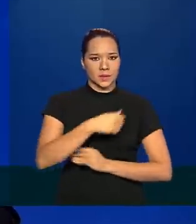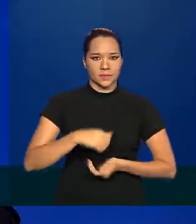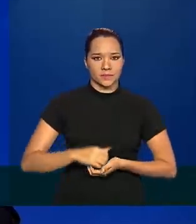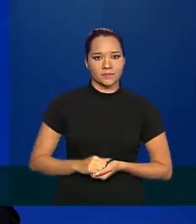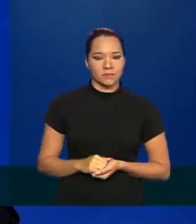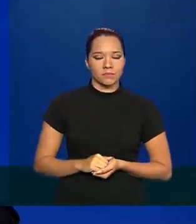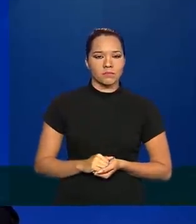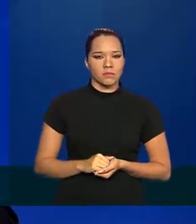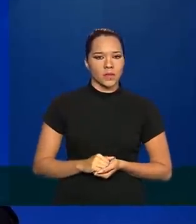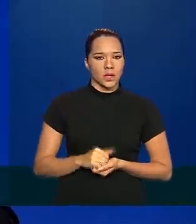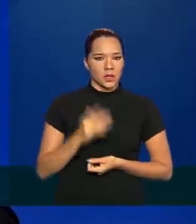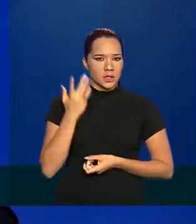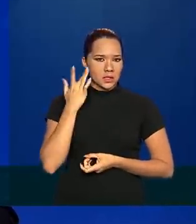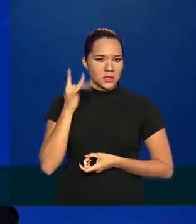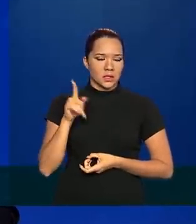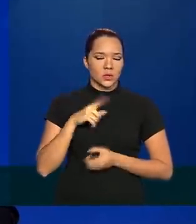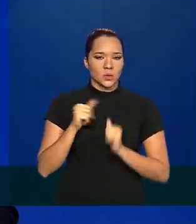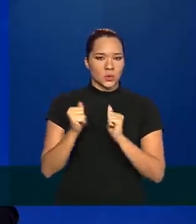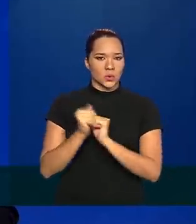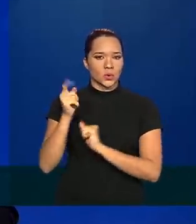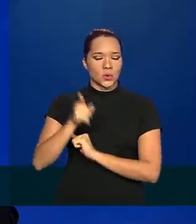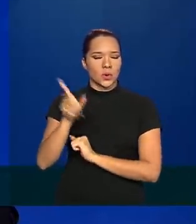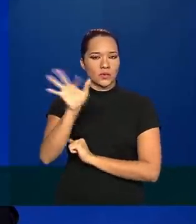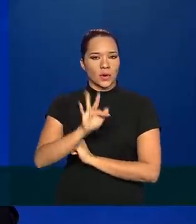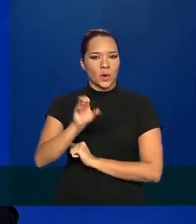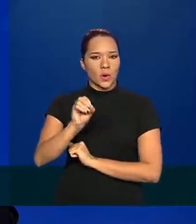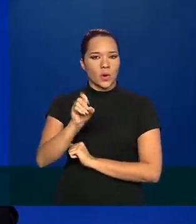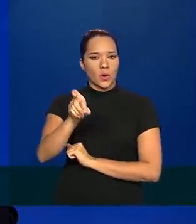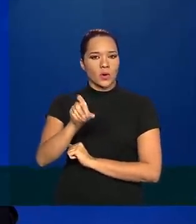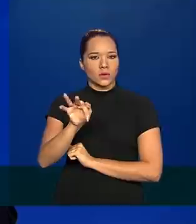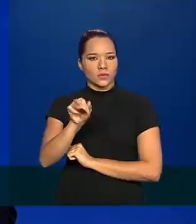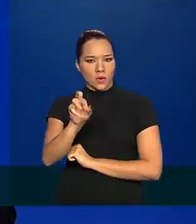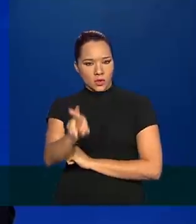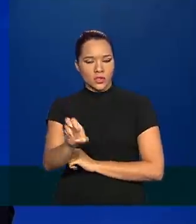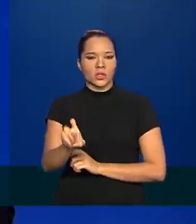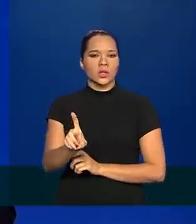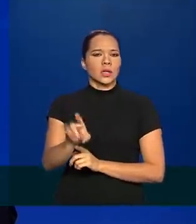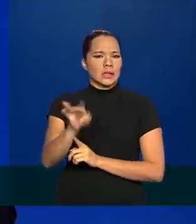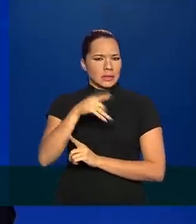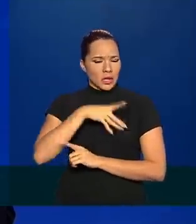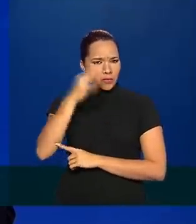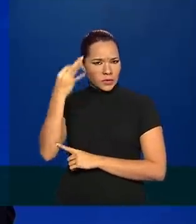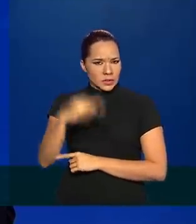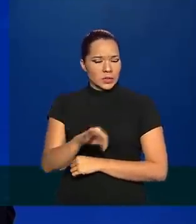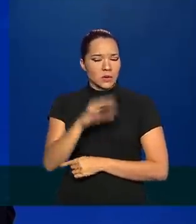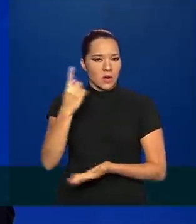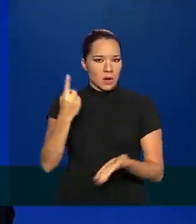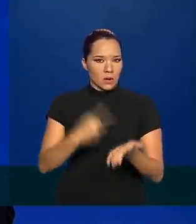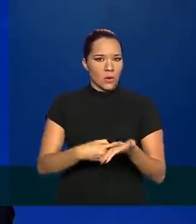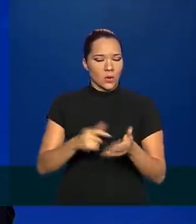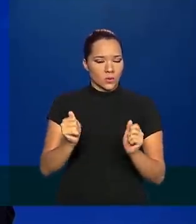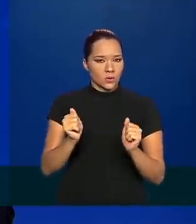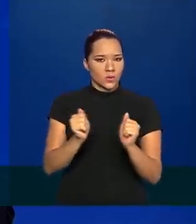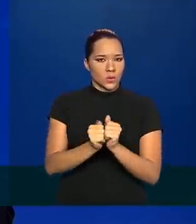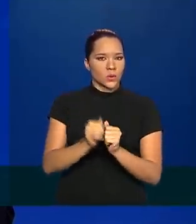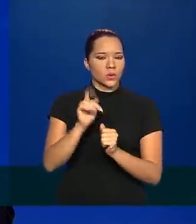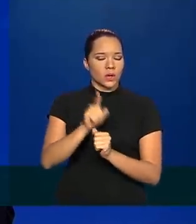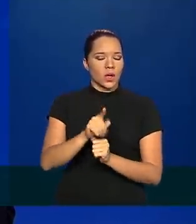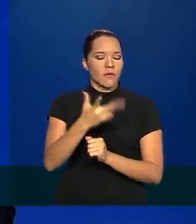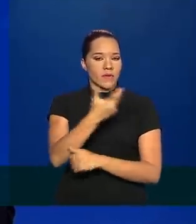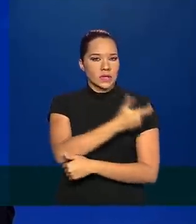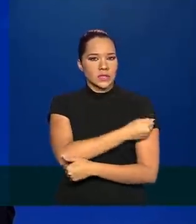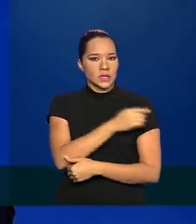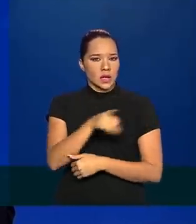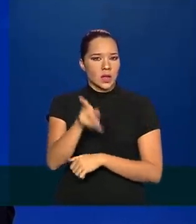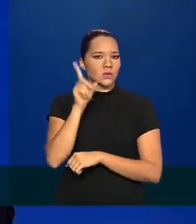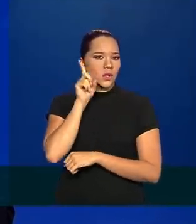a iniciativa com Oxford. Há previsão de oficialização do acordo relacionado à vacina de Oxford?